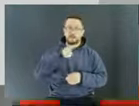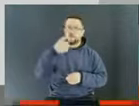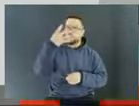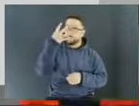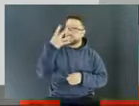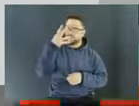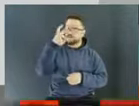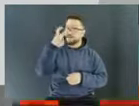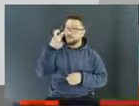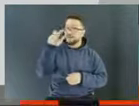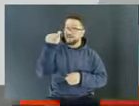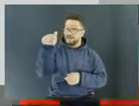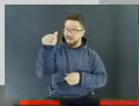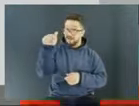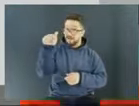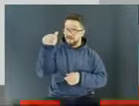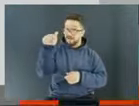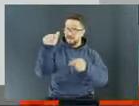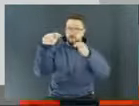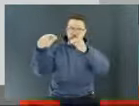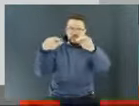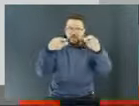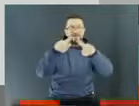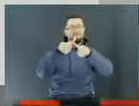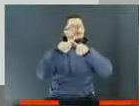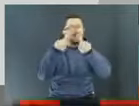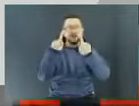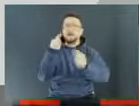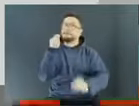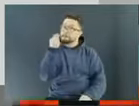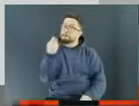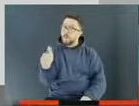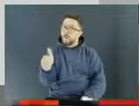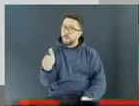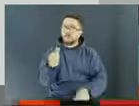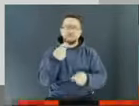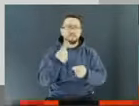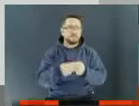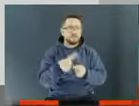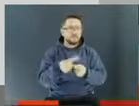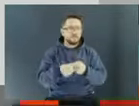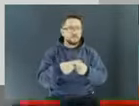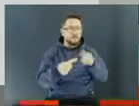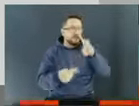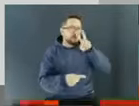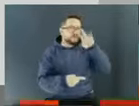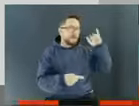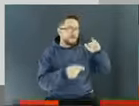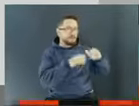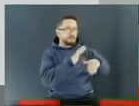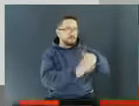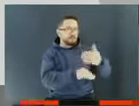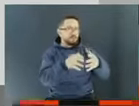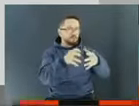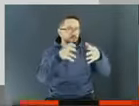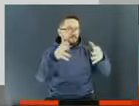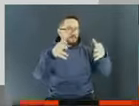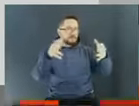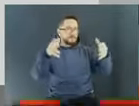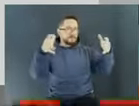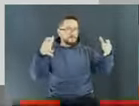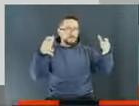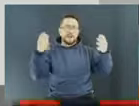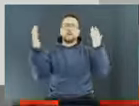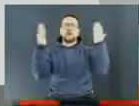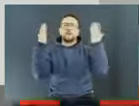mercado americano, mercado europeu, mas estamos em crescimento e esperamos um bom crescimento para frente.